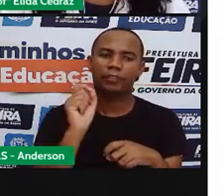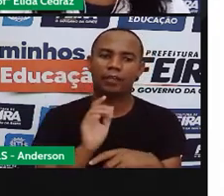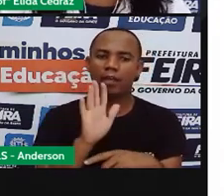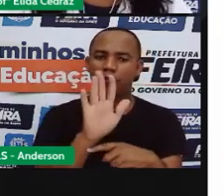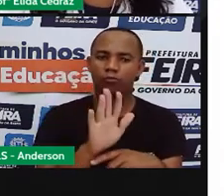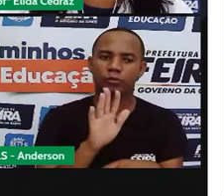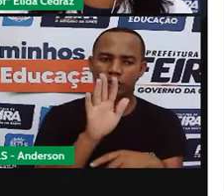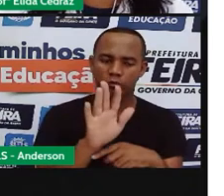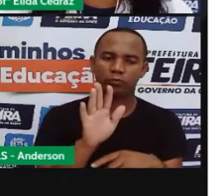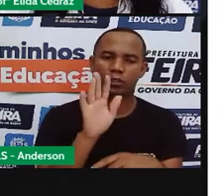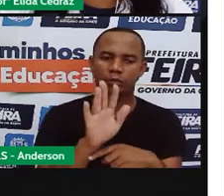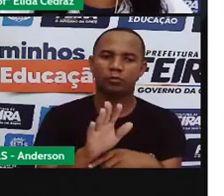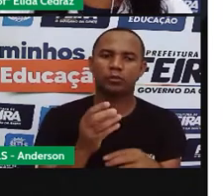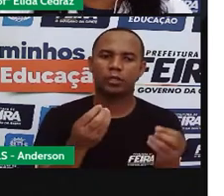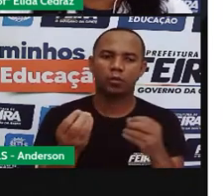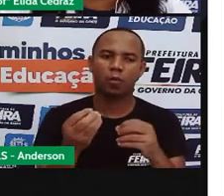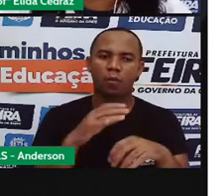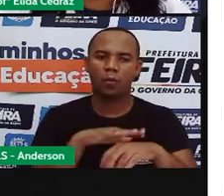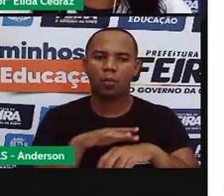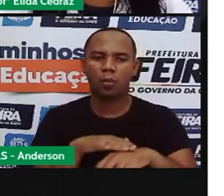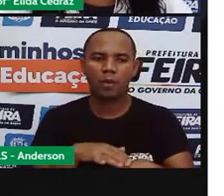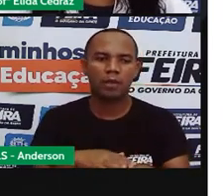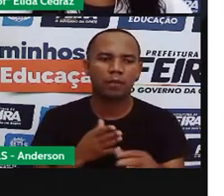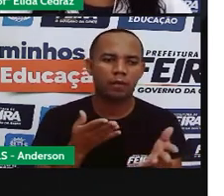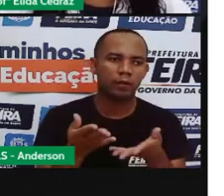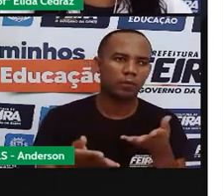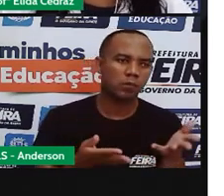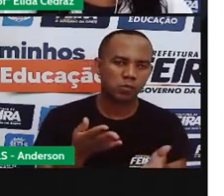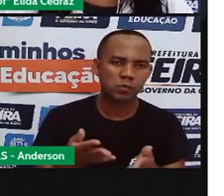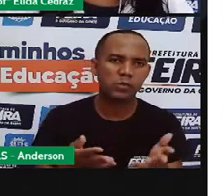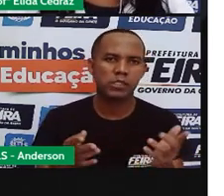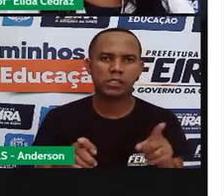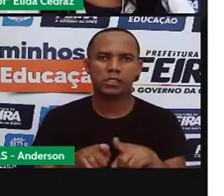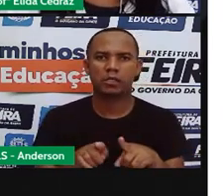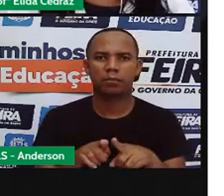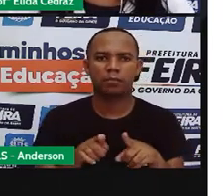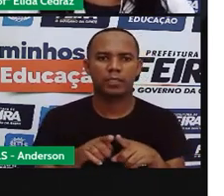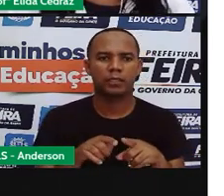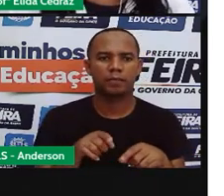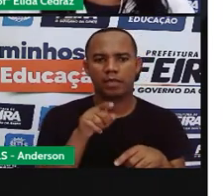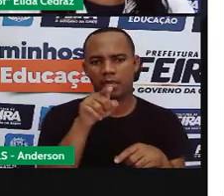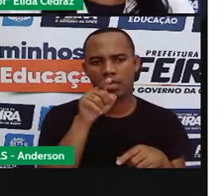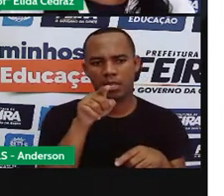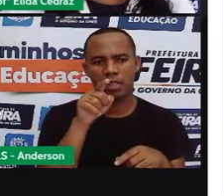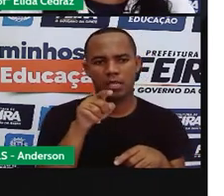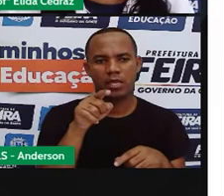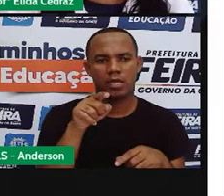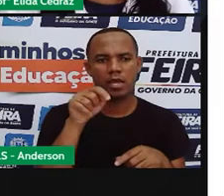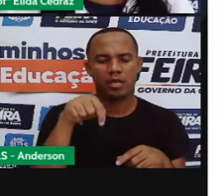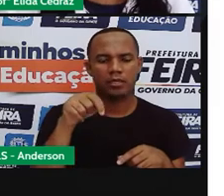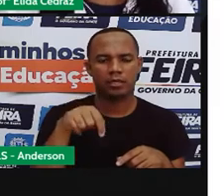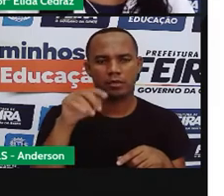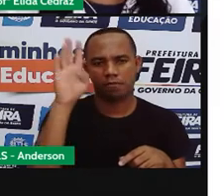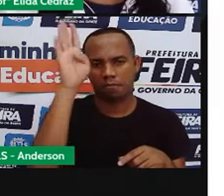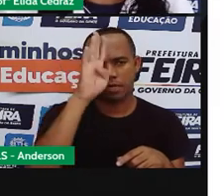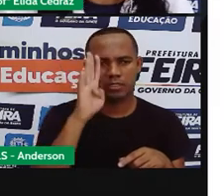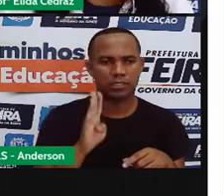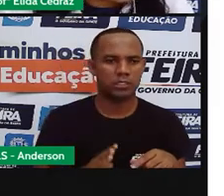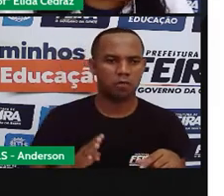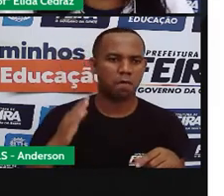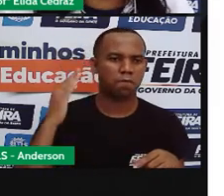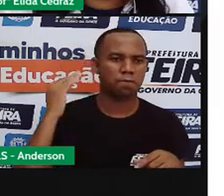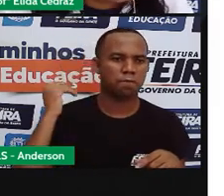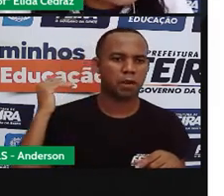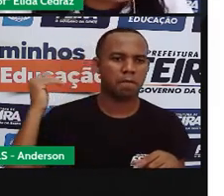cruzou no mundo todo. E aqui no Brasil o doutor Drauzio ficou muito famoso com esse